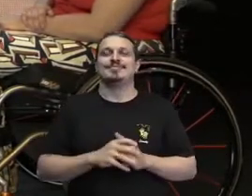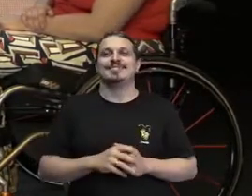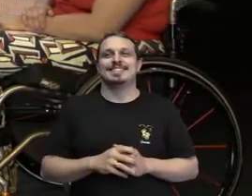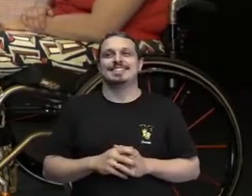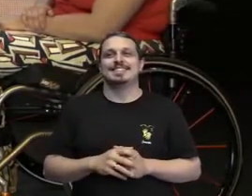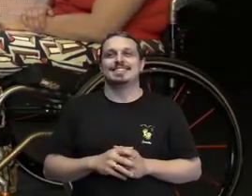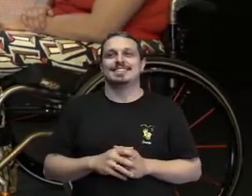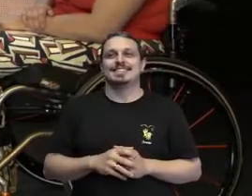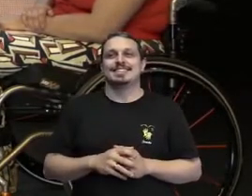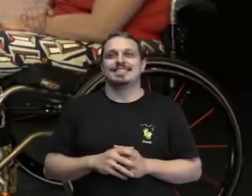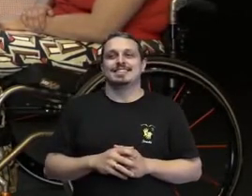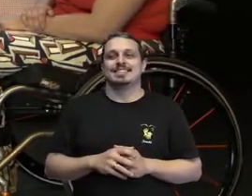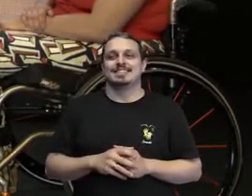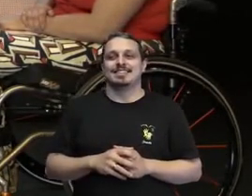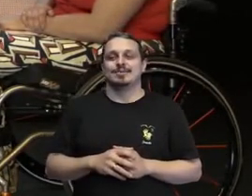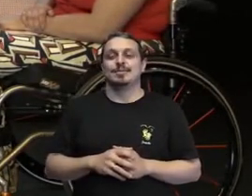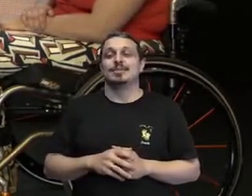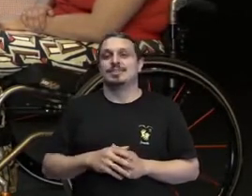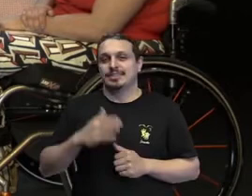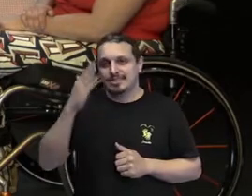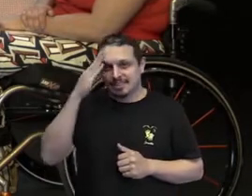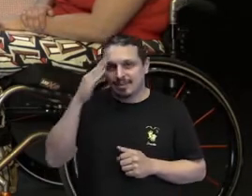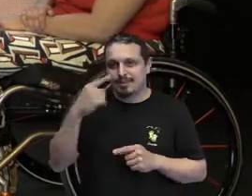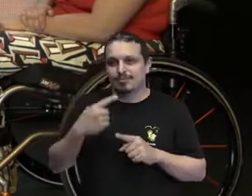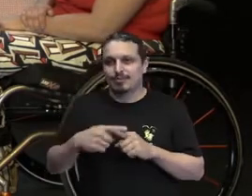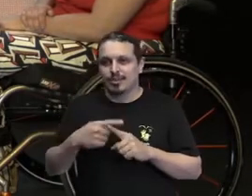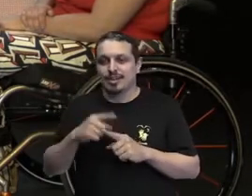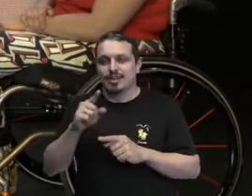Ô, querido, você sabe por que você está aqui, pequena Lô?